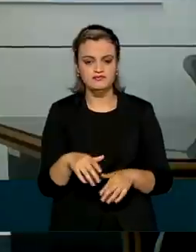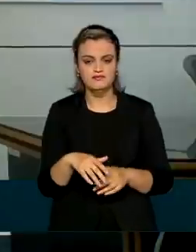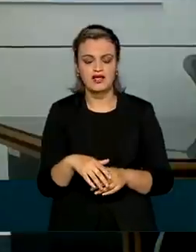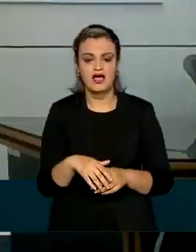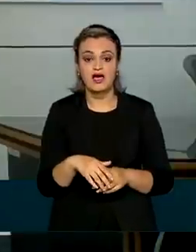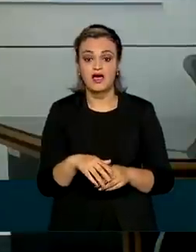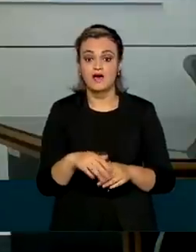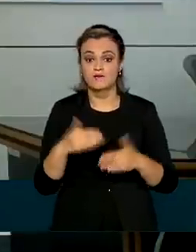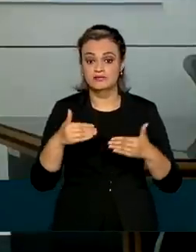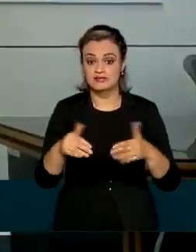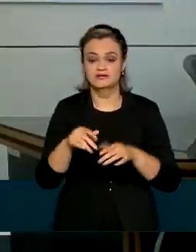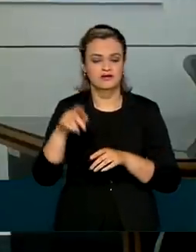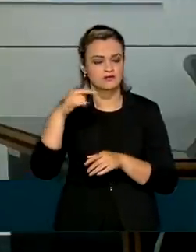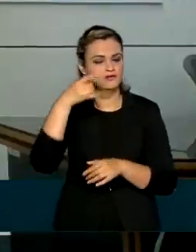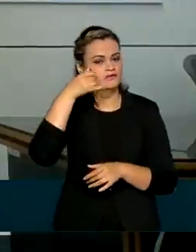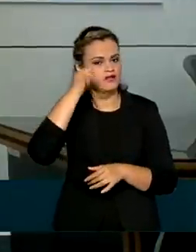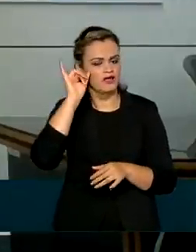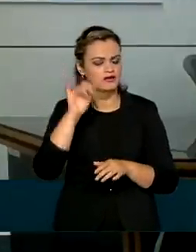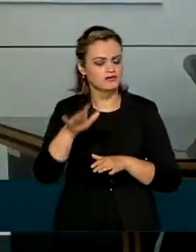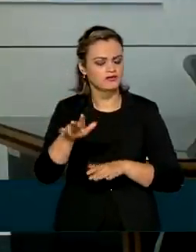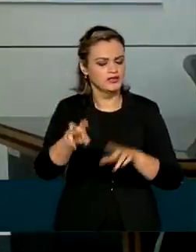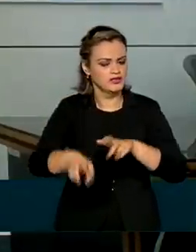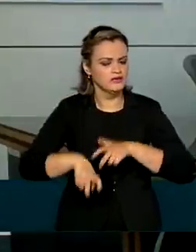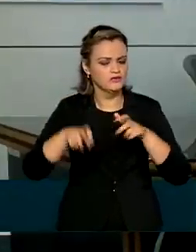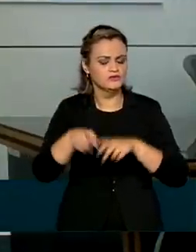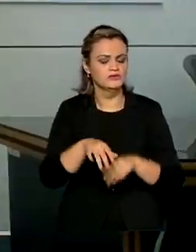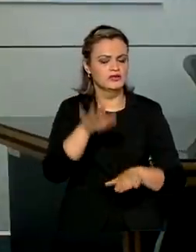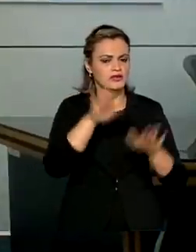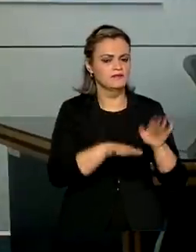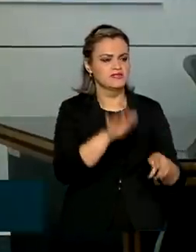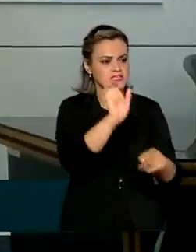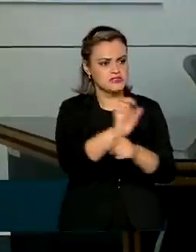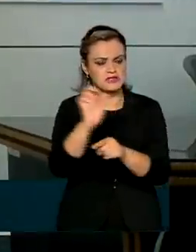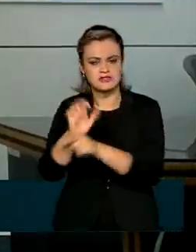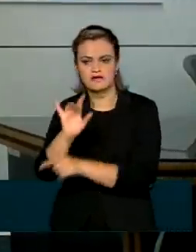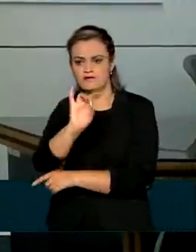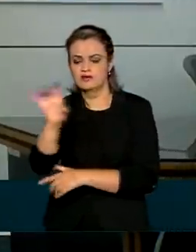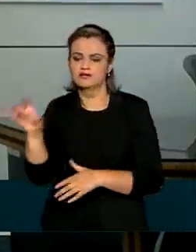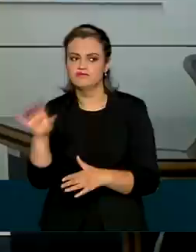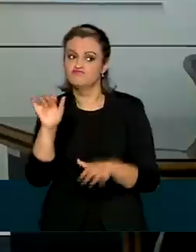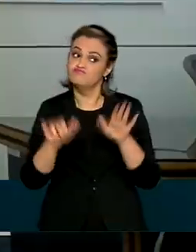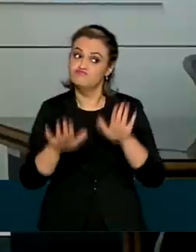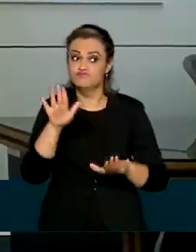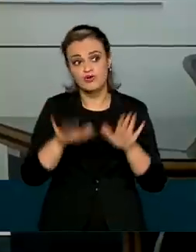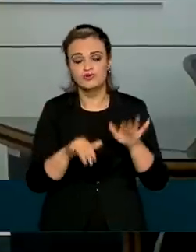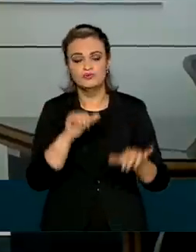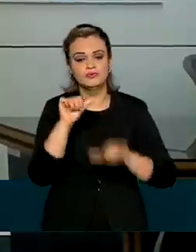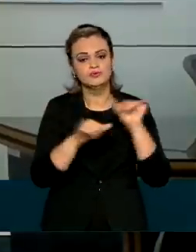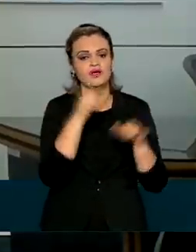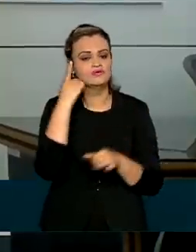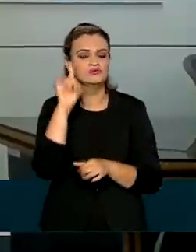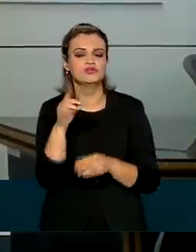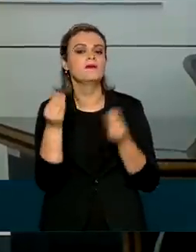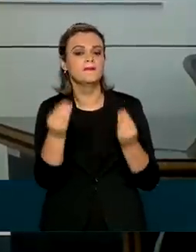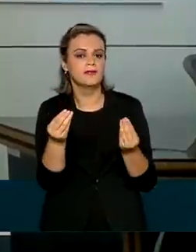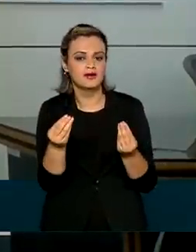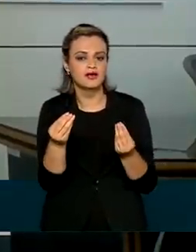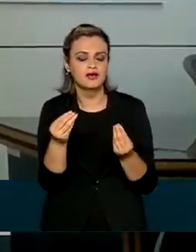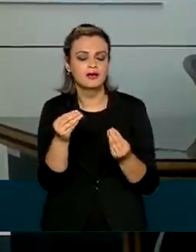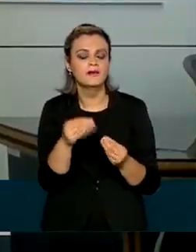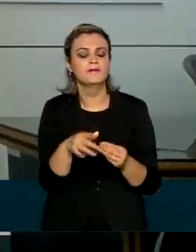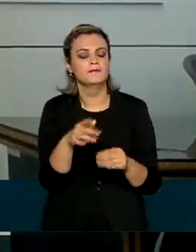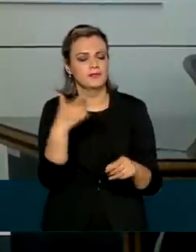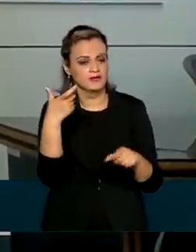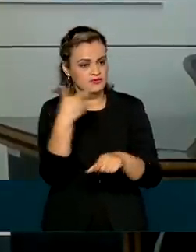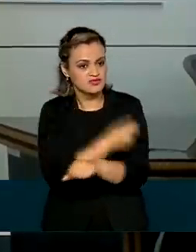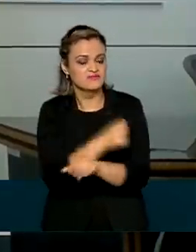mediante avaliação e solicitação de cada estado alterar o calendário de vacinação de forma a buscar a melhor cobertura